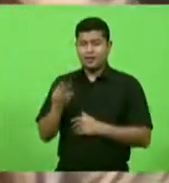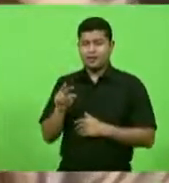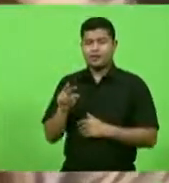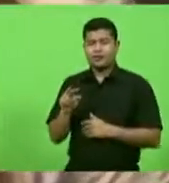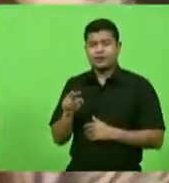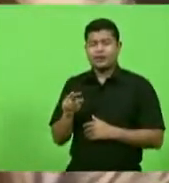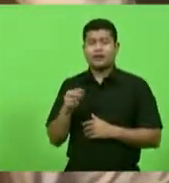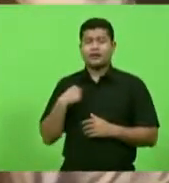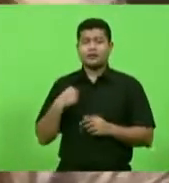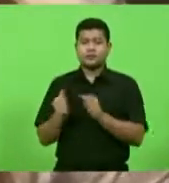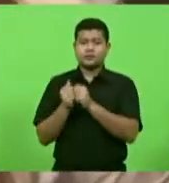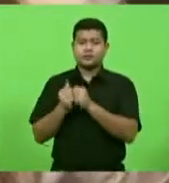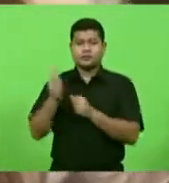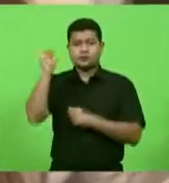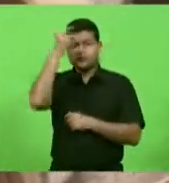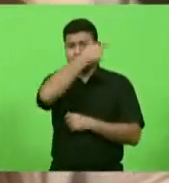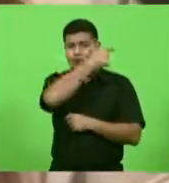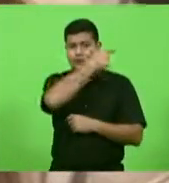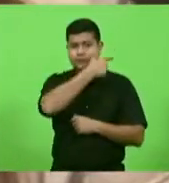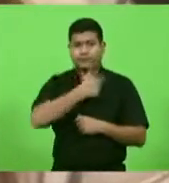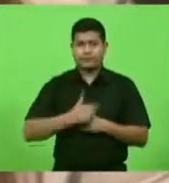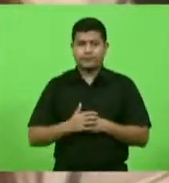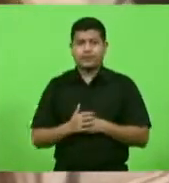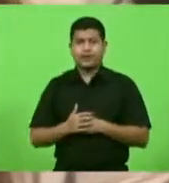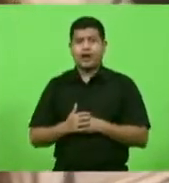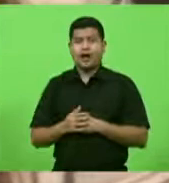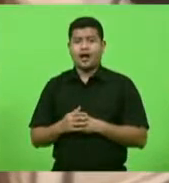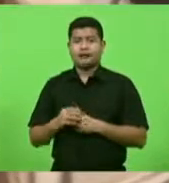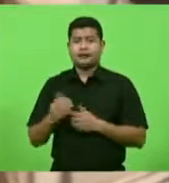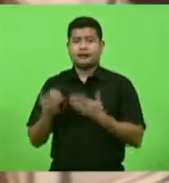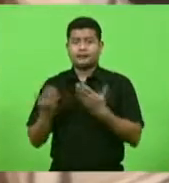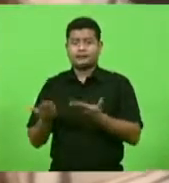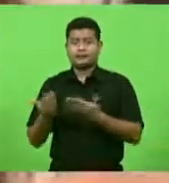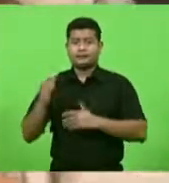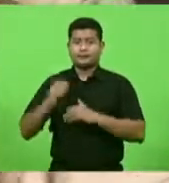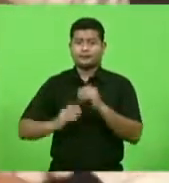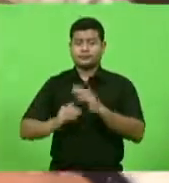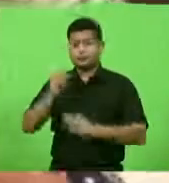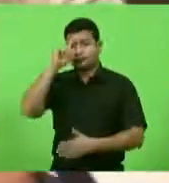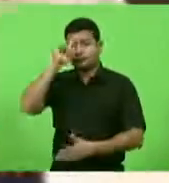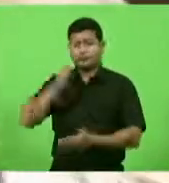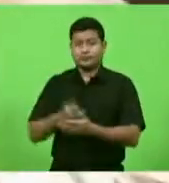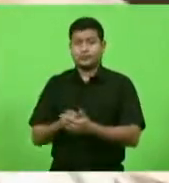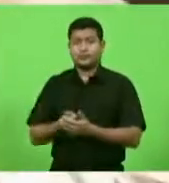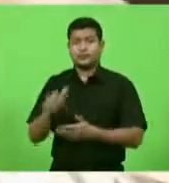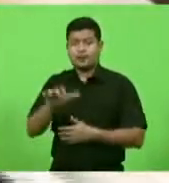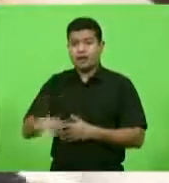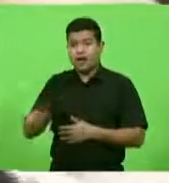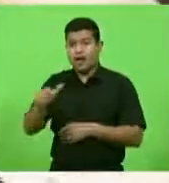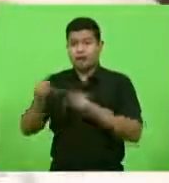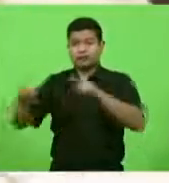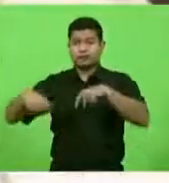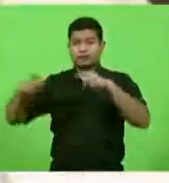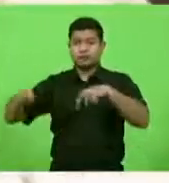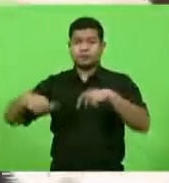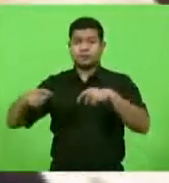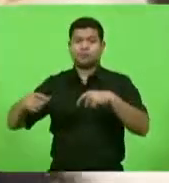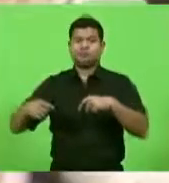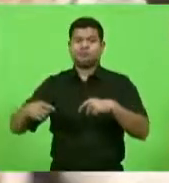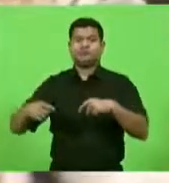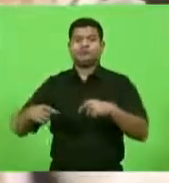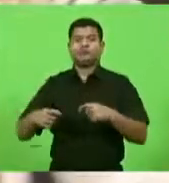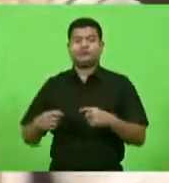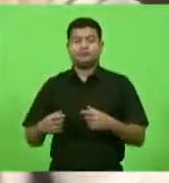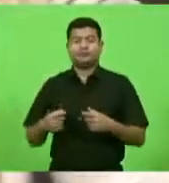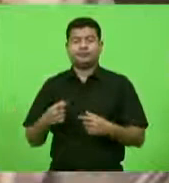Altair nosso colega foram as ações de governo na área de agricultura senhor